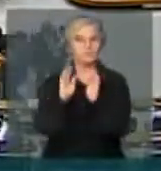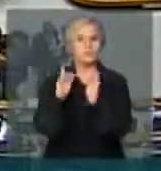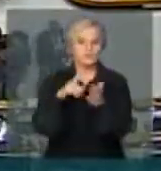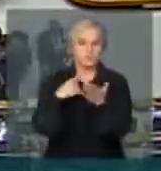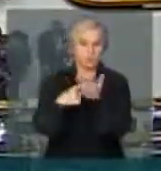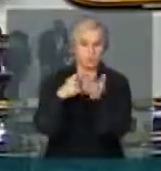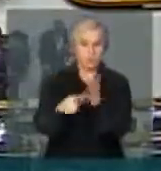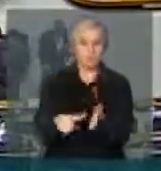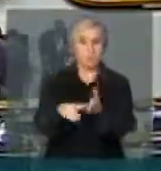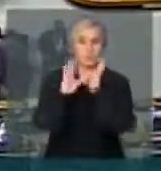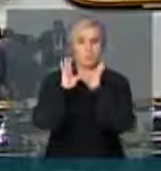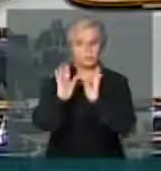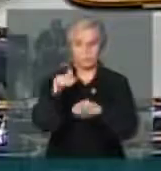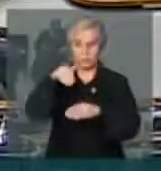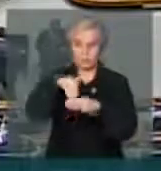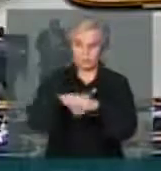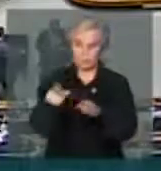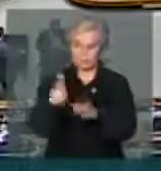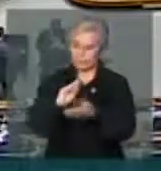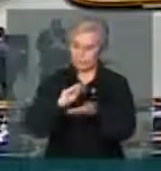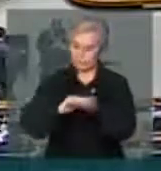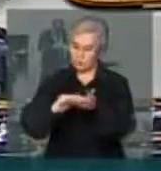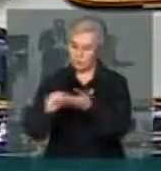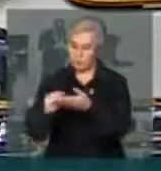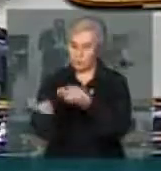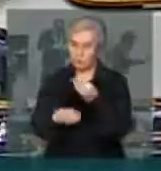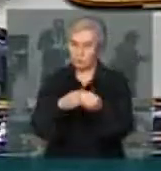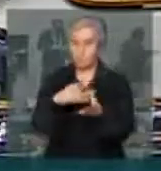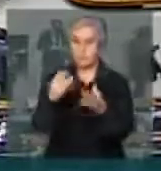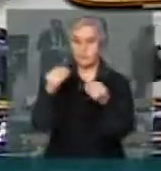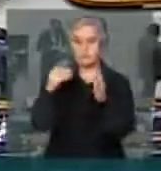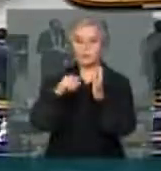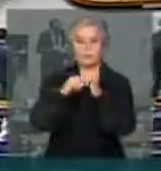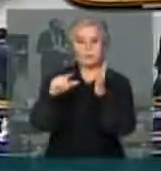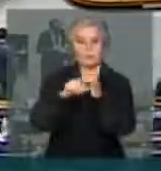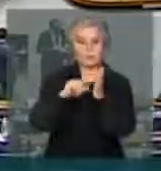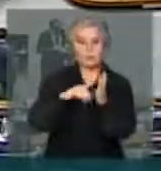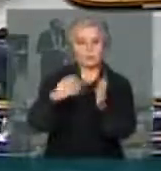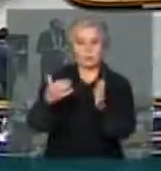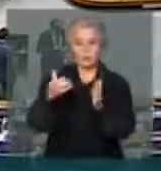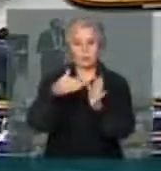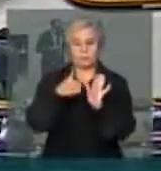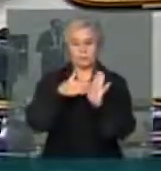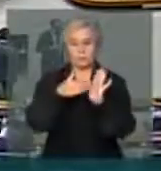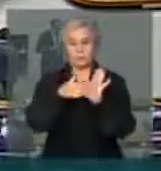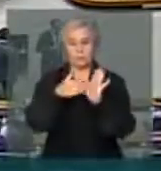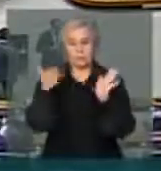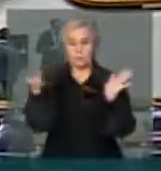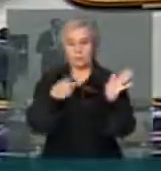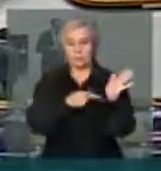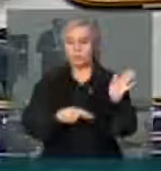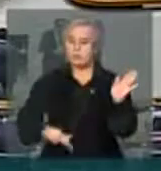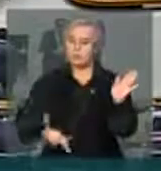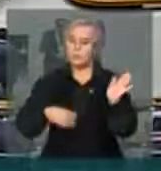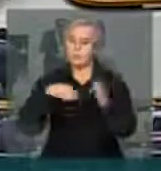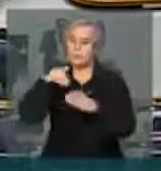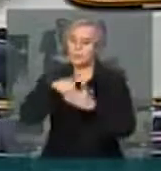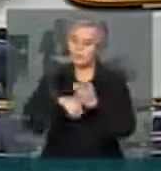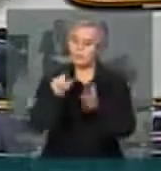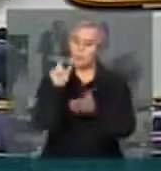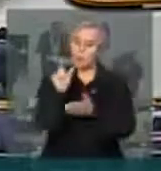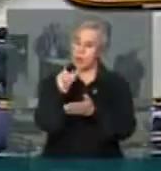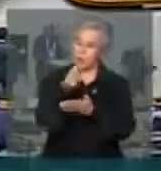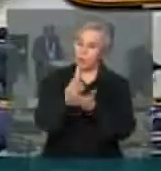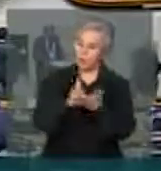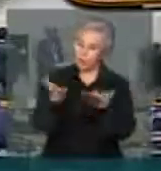um acordo preliminar de votações nominais e como há muitos destaques, 16 destaques, o presidente propôs a votar parte hoje e parte